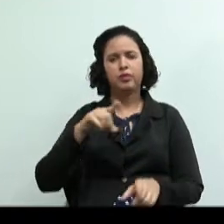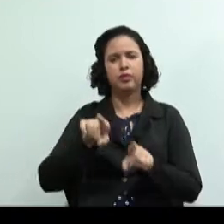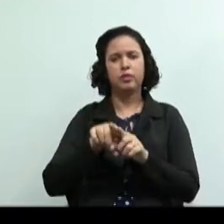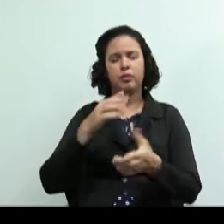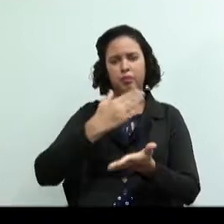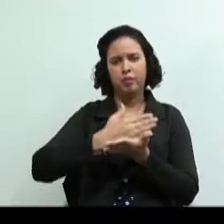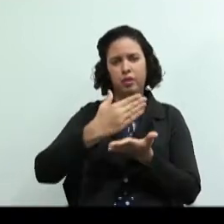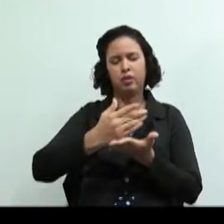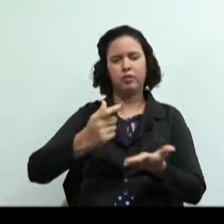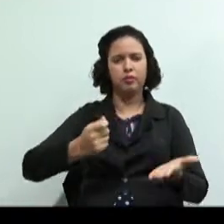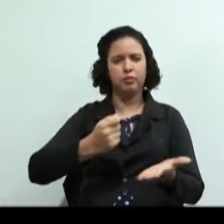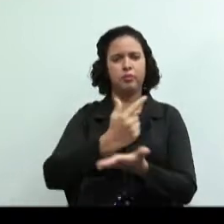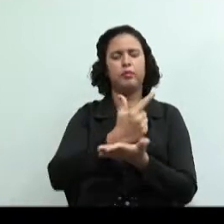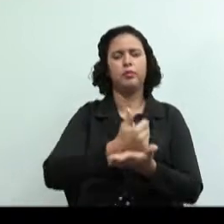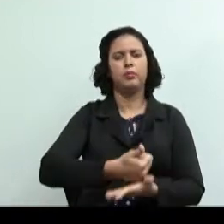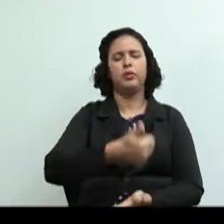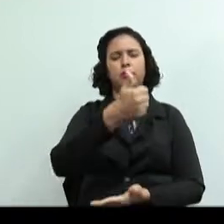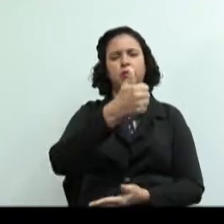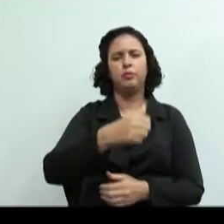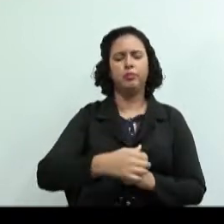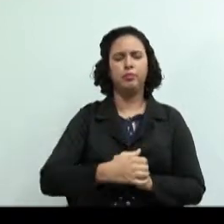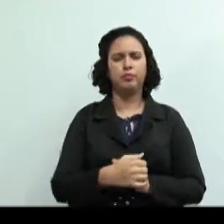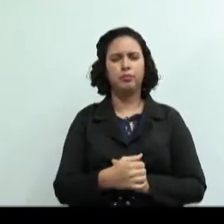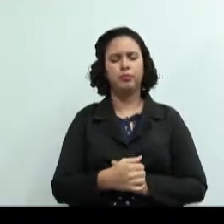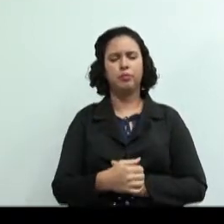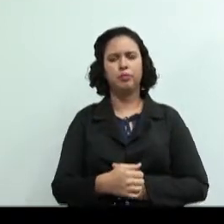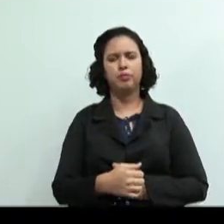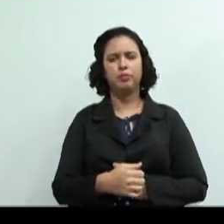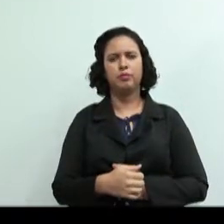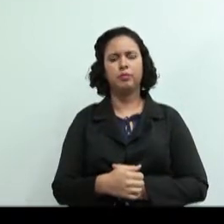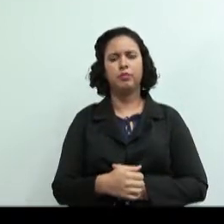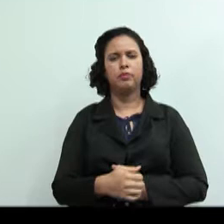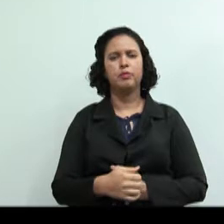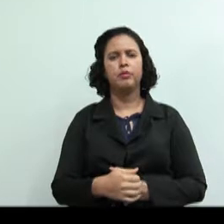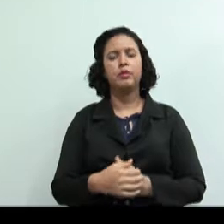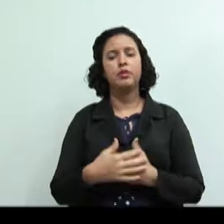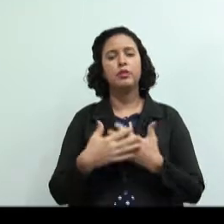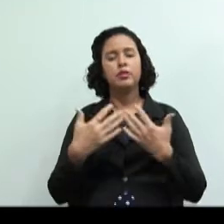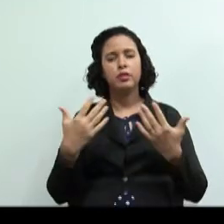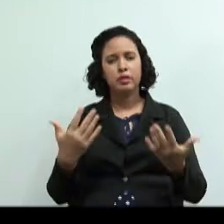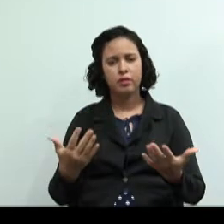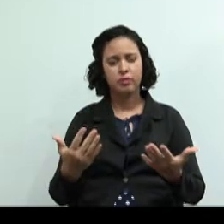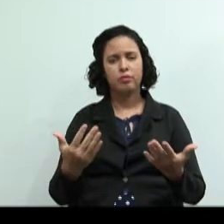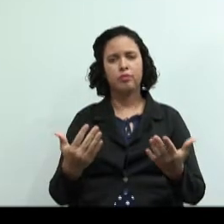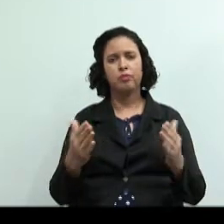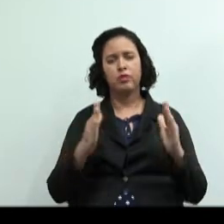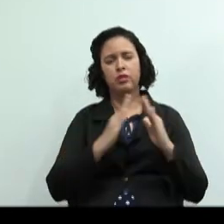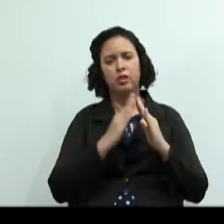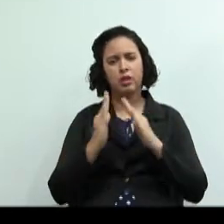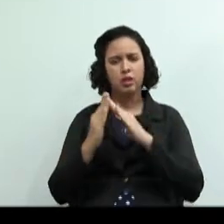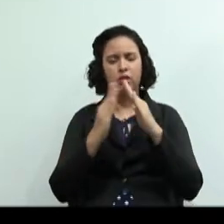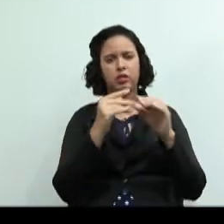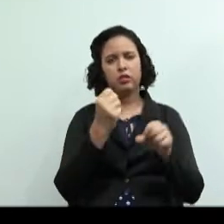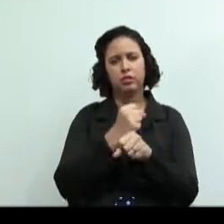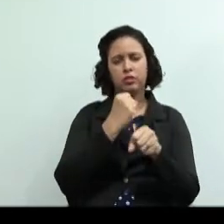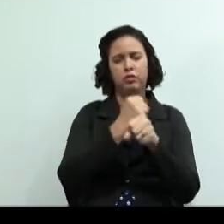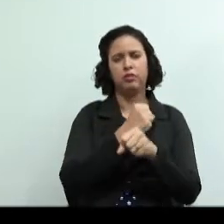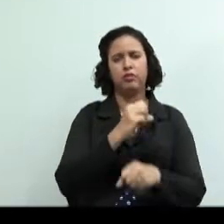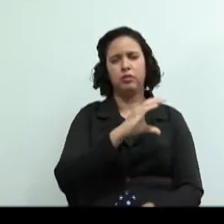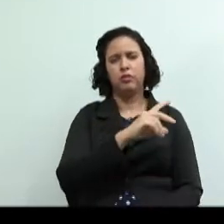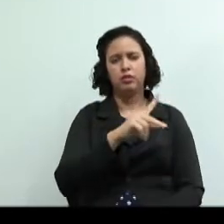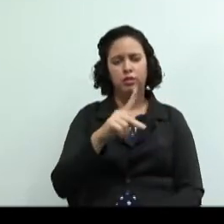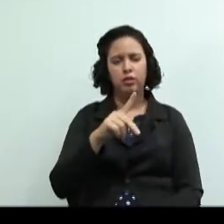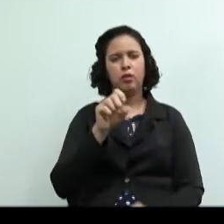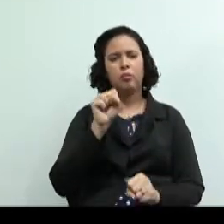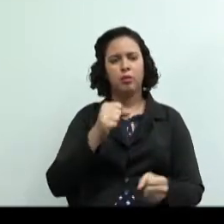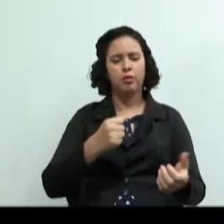condições de pagamento melhores diante dessas vantagens os imóveis construídos em cooperativas podem